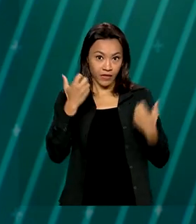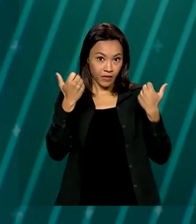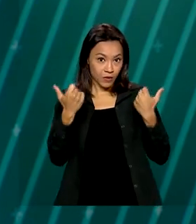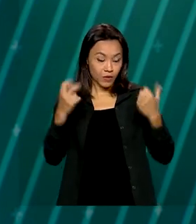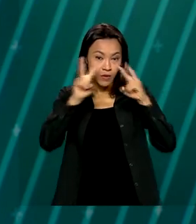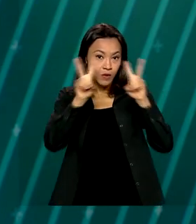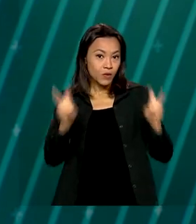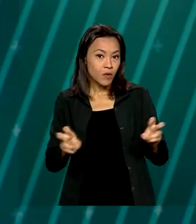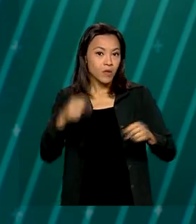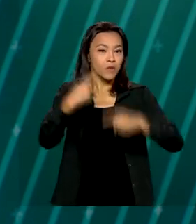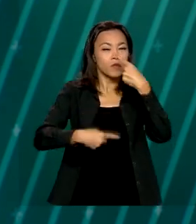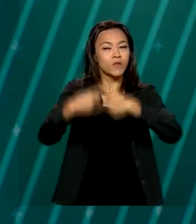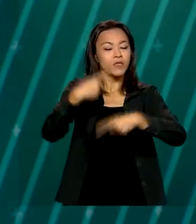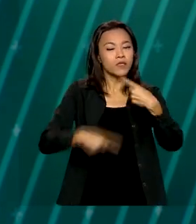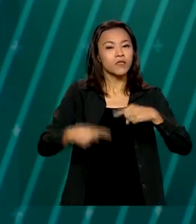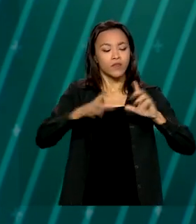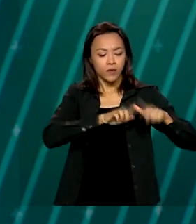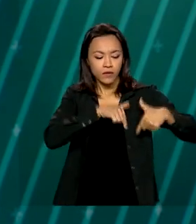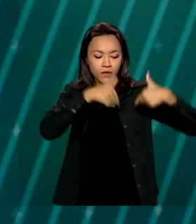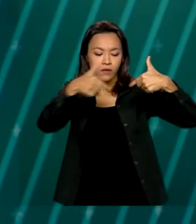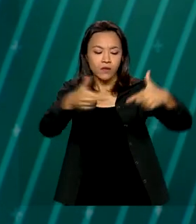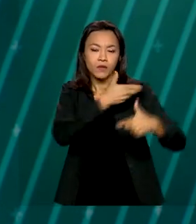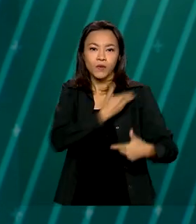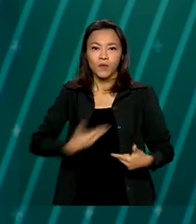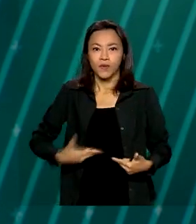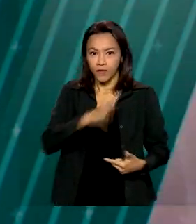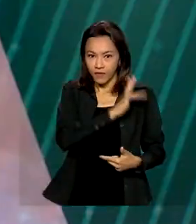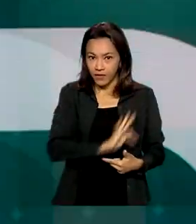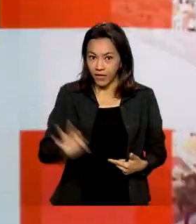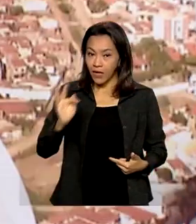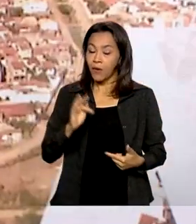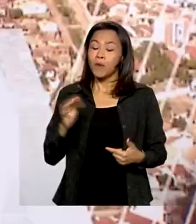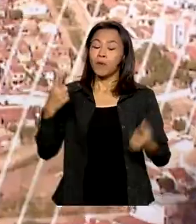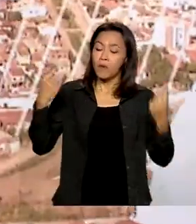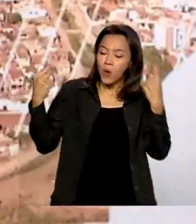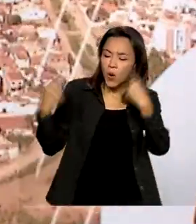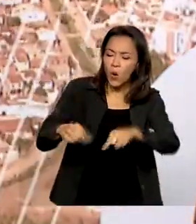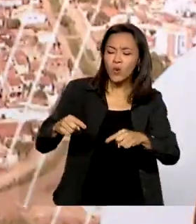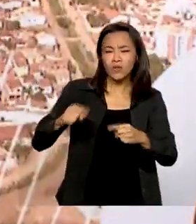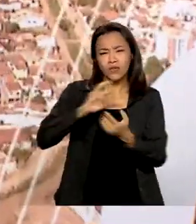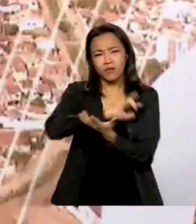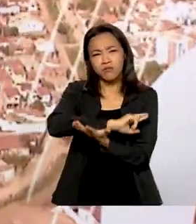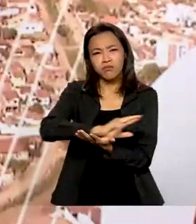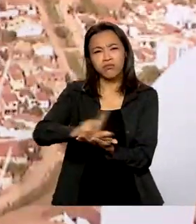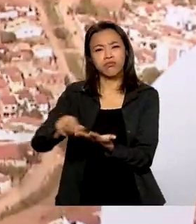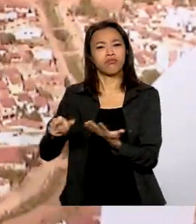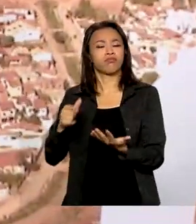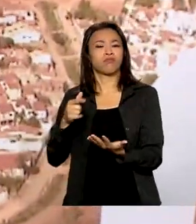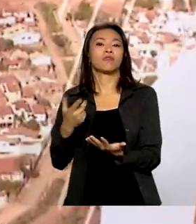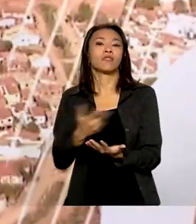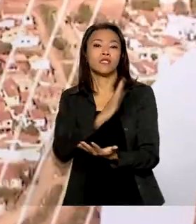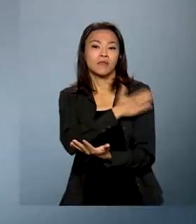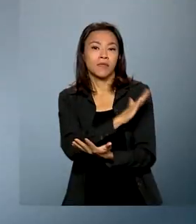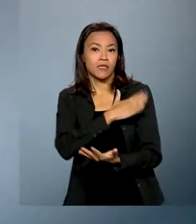públicas e ações do governo federal para combater todas as formas de discriminação racial.